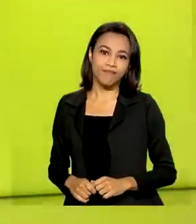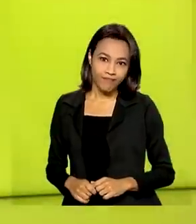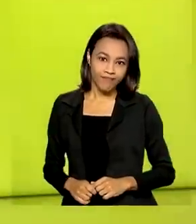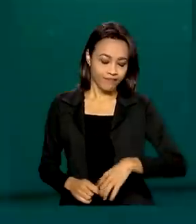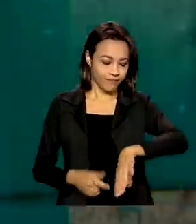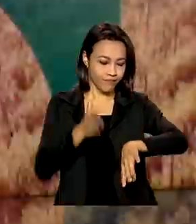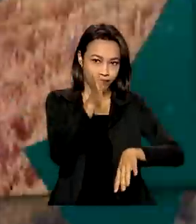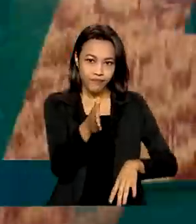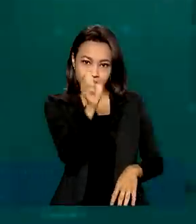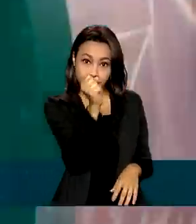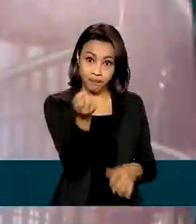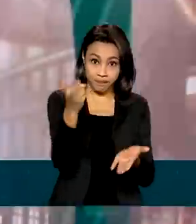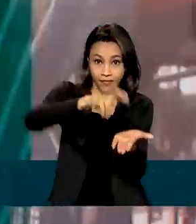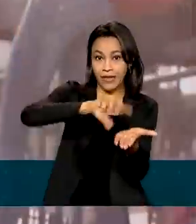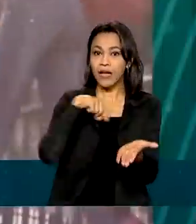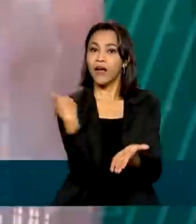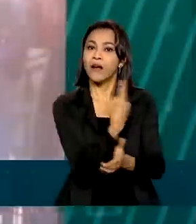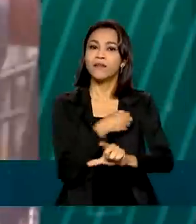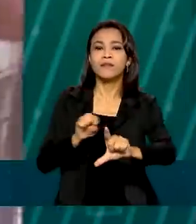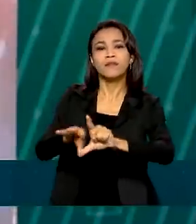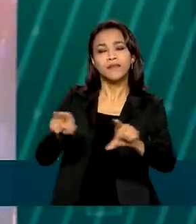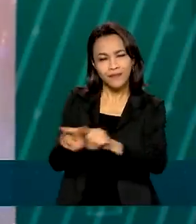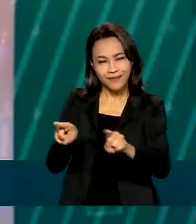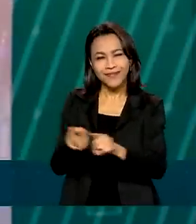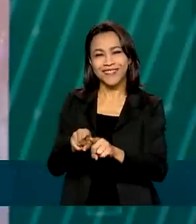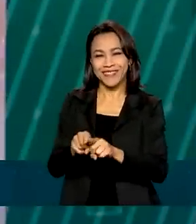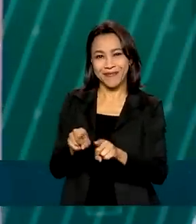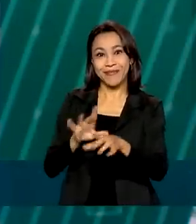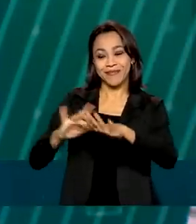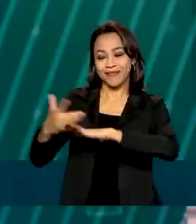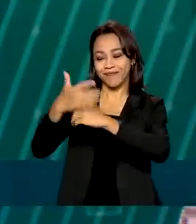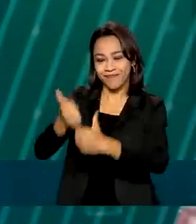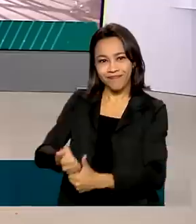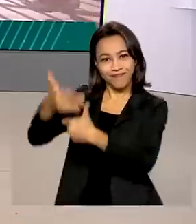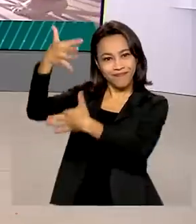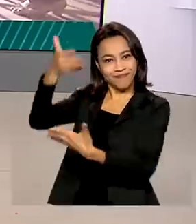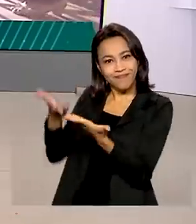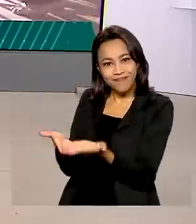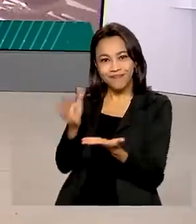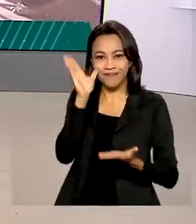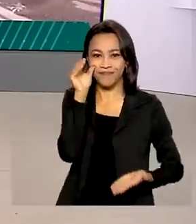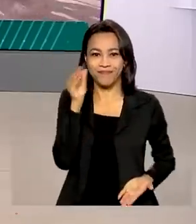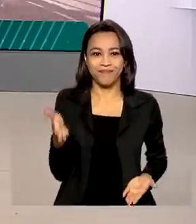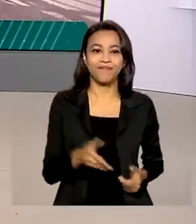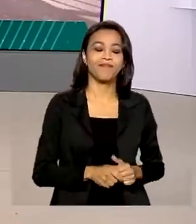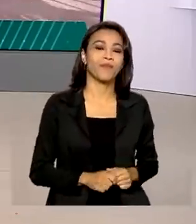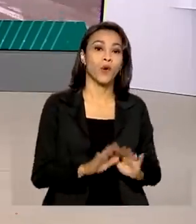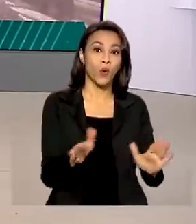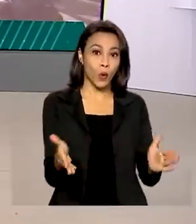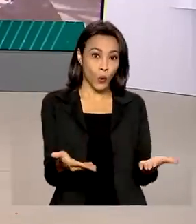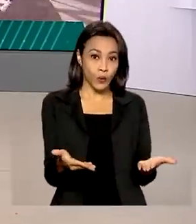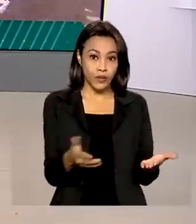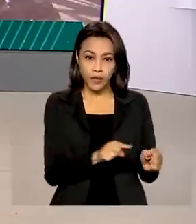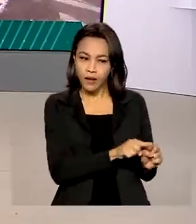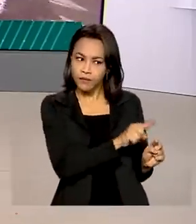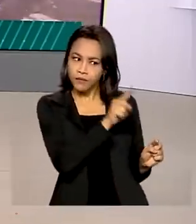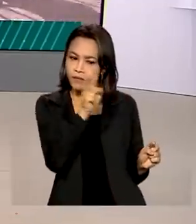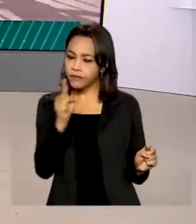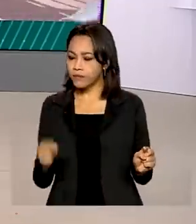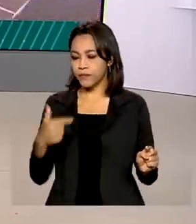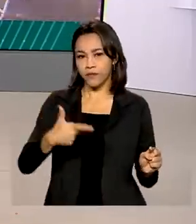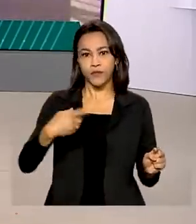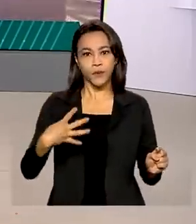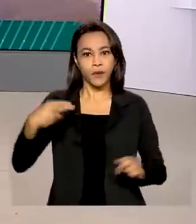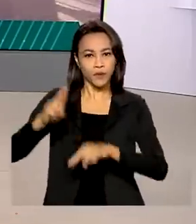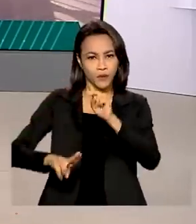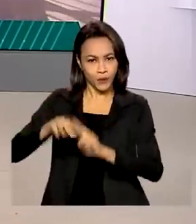Oito horas da manhã, nós estamos ao vivo também pelas redes sociais. De hoje até 24 de junho, será